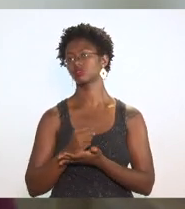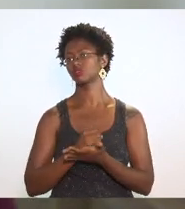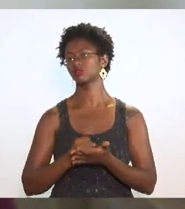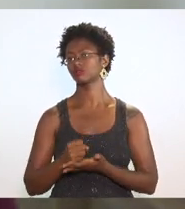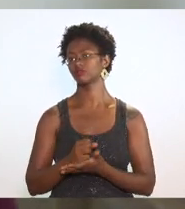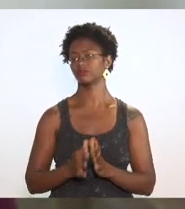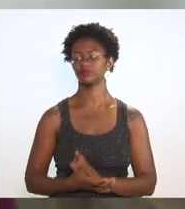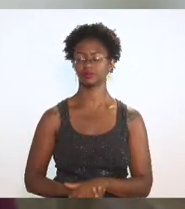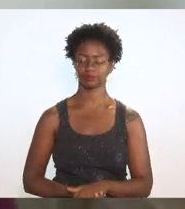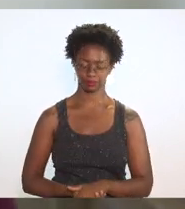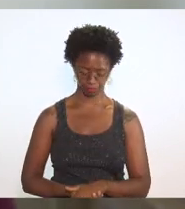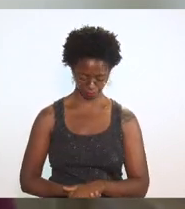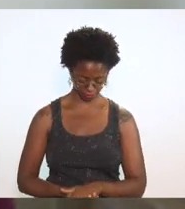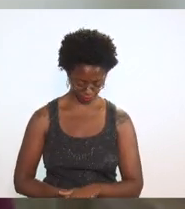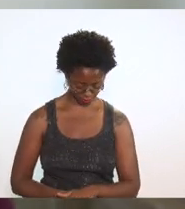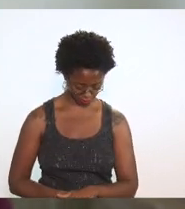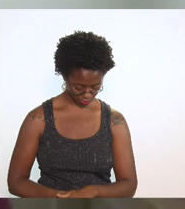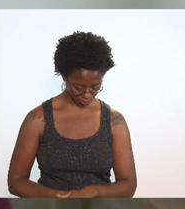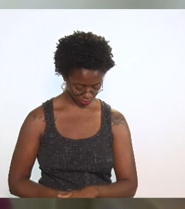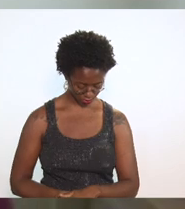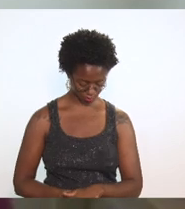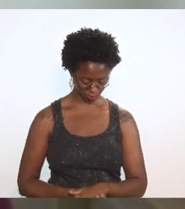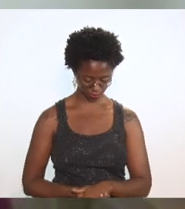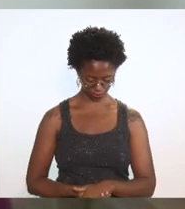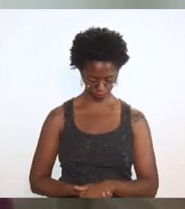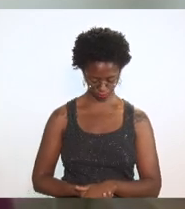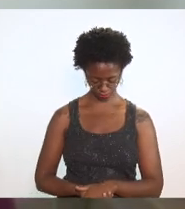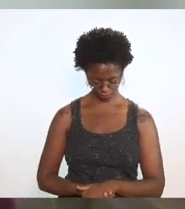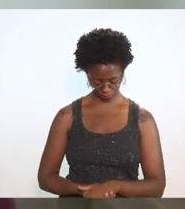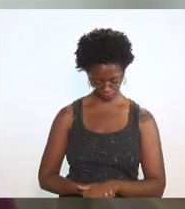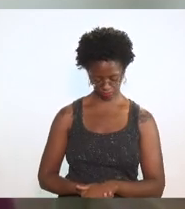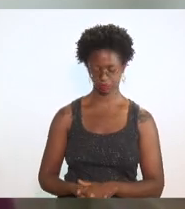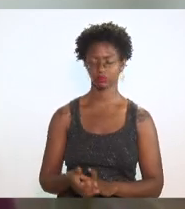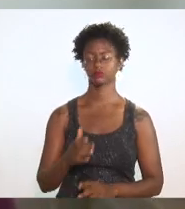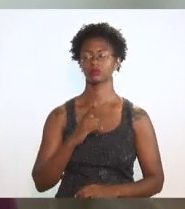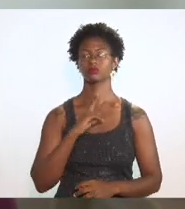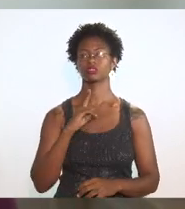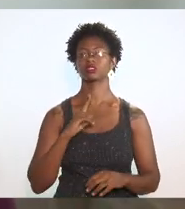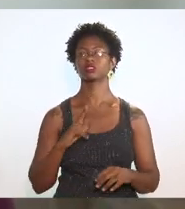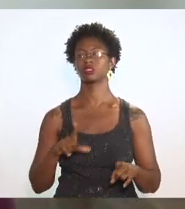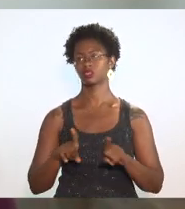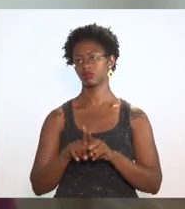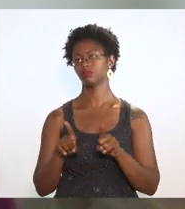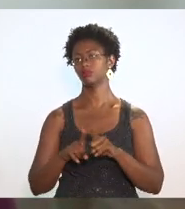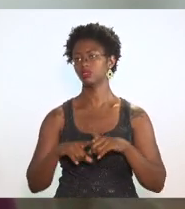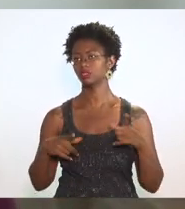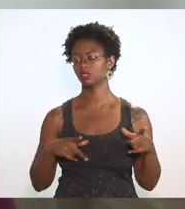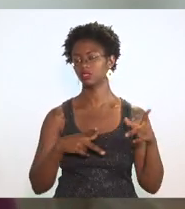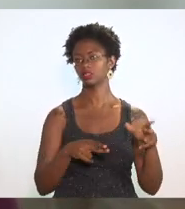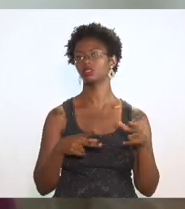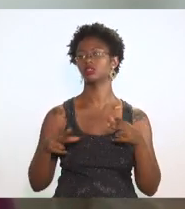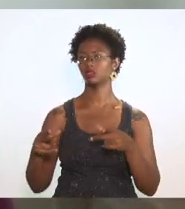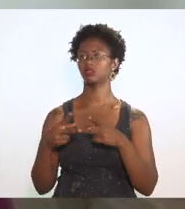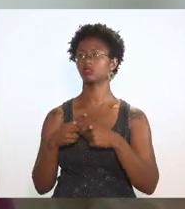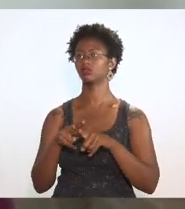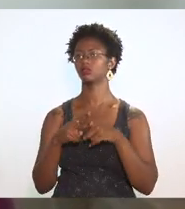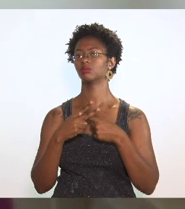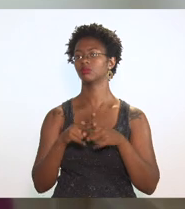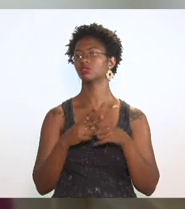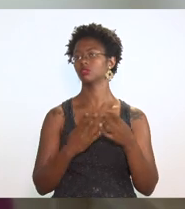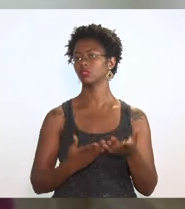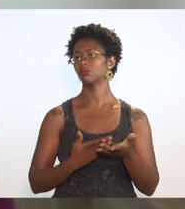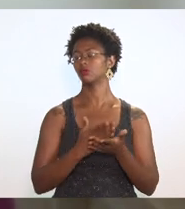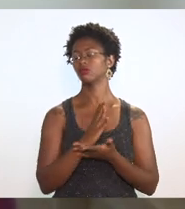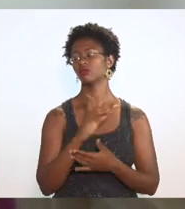insumo produto como tem também esta mesma emenda aprovada lá na secretaria de